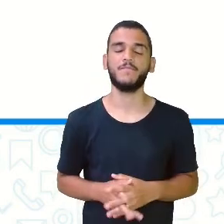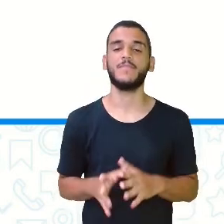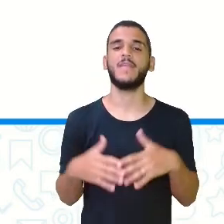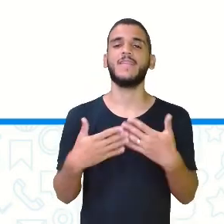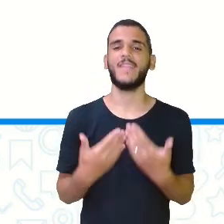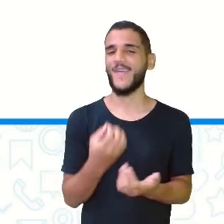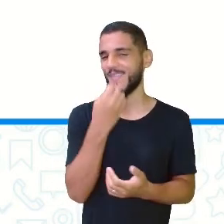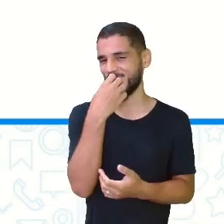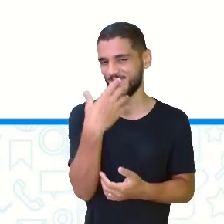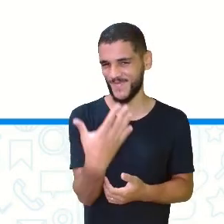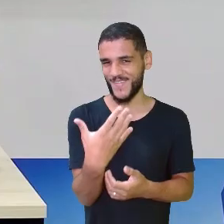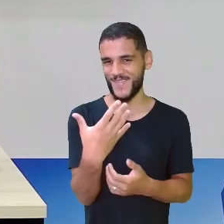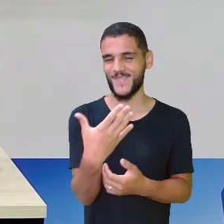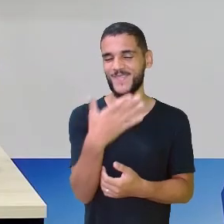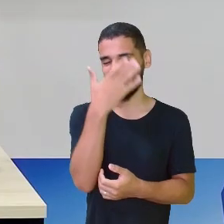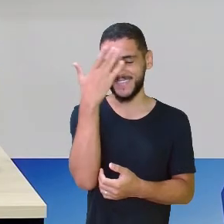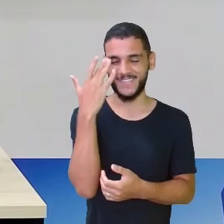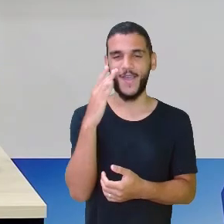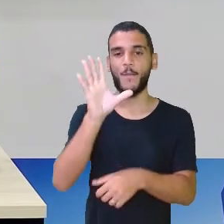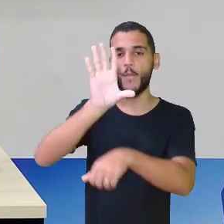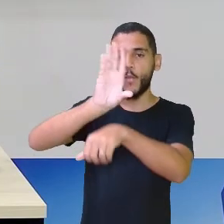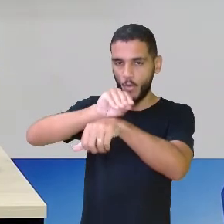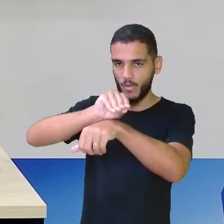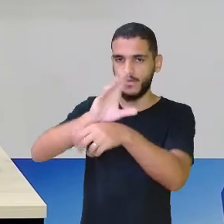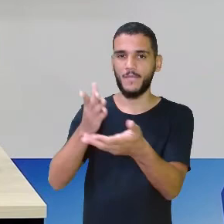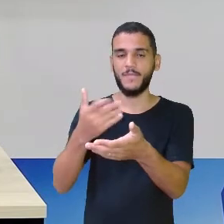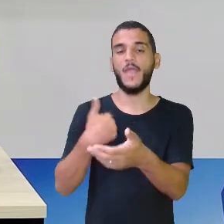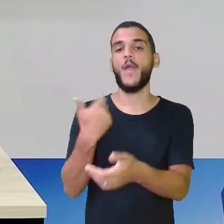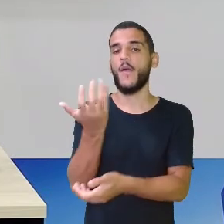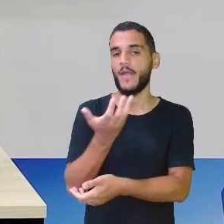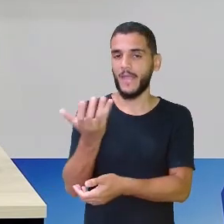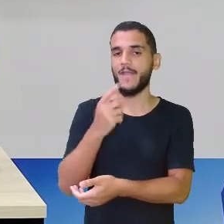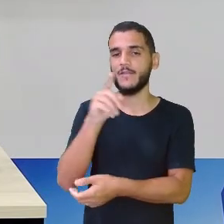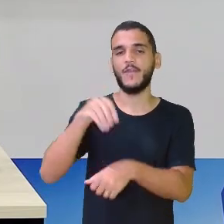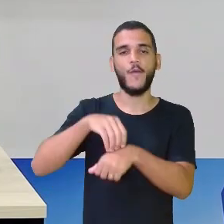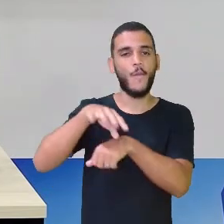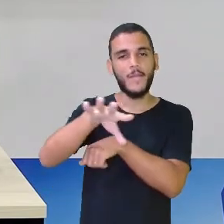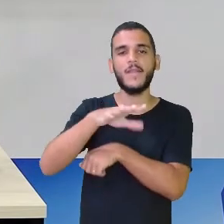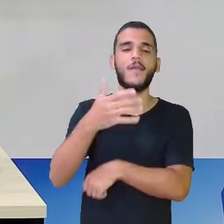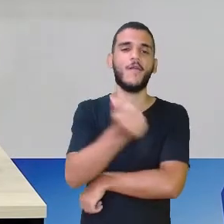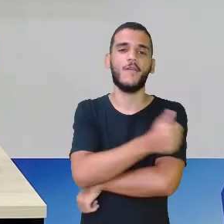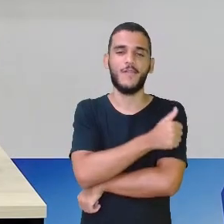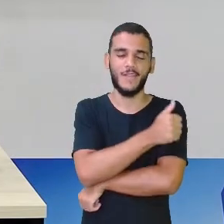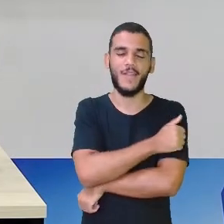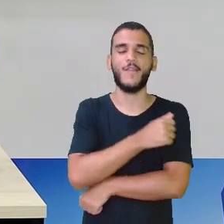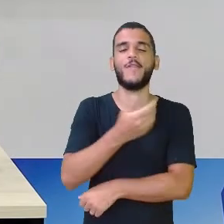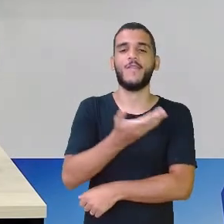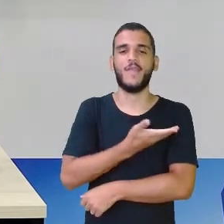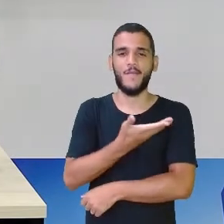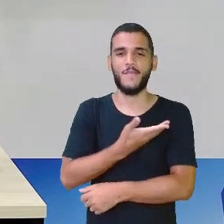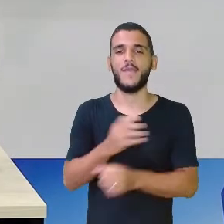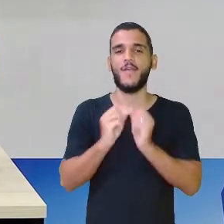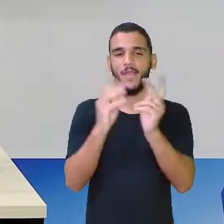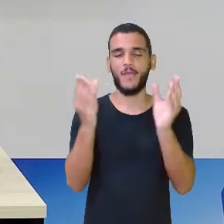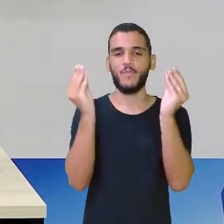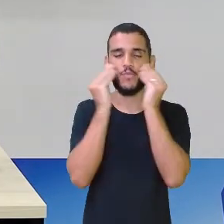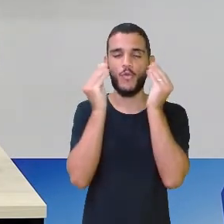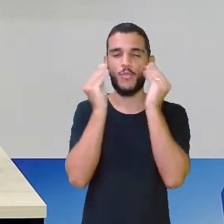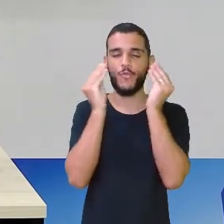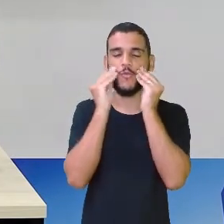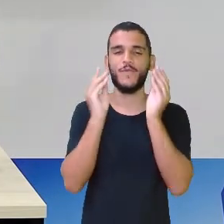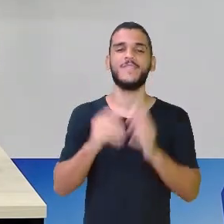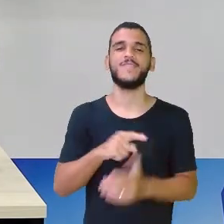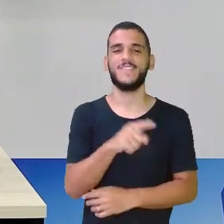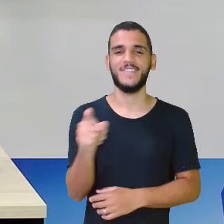bom, minha gente? Então, printou. Eu quero pronto. compartilha com seus colegas, porque agora eu estou só. Um cheiro grande no